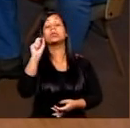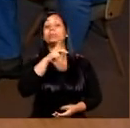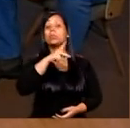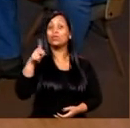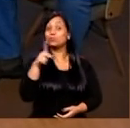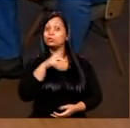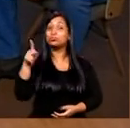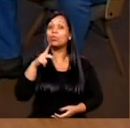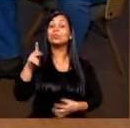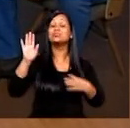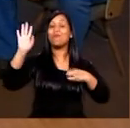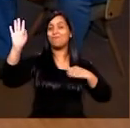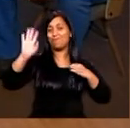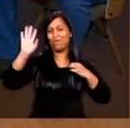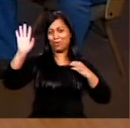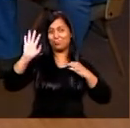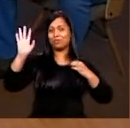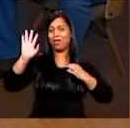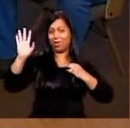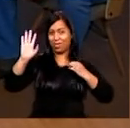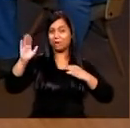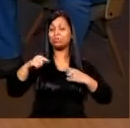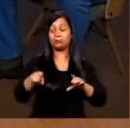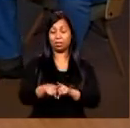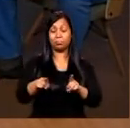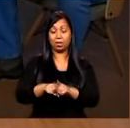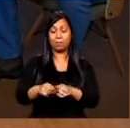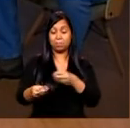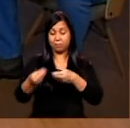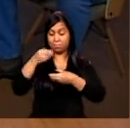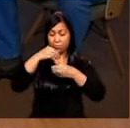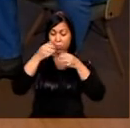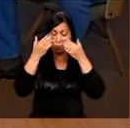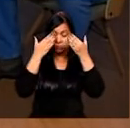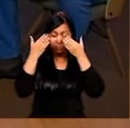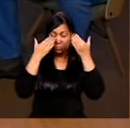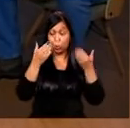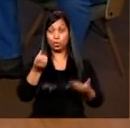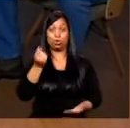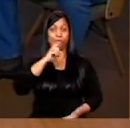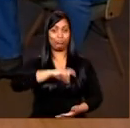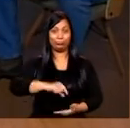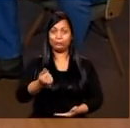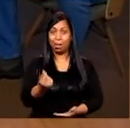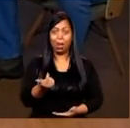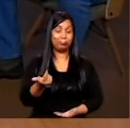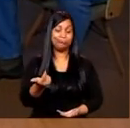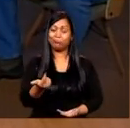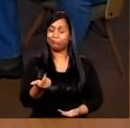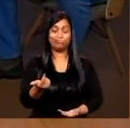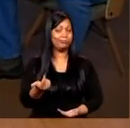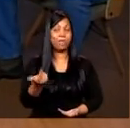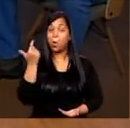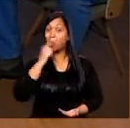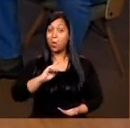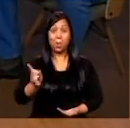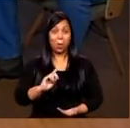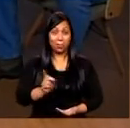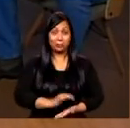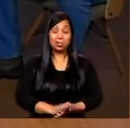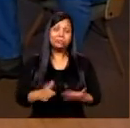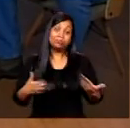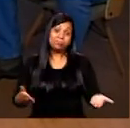professores, que são voluntários, e fora o retorno emocional, né, não ganham financeiramente para estar lá. E aí, a gente